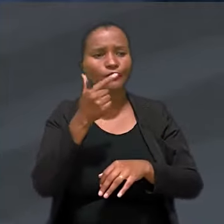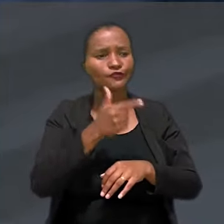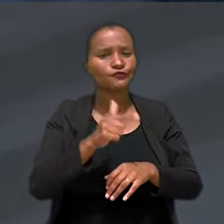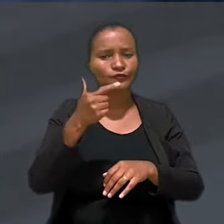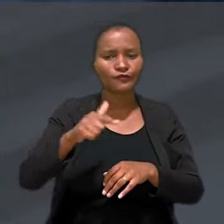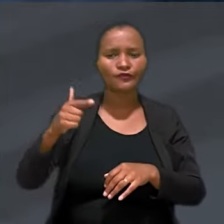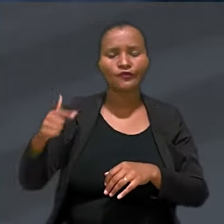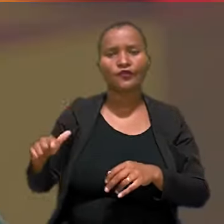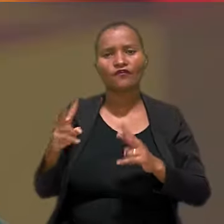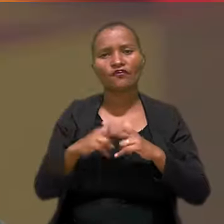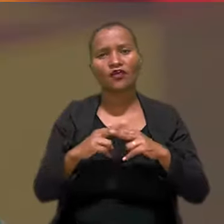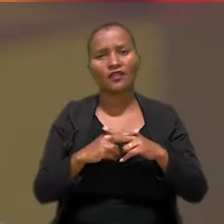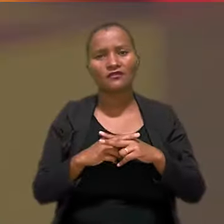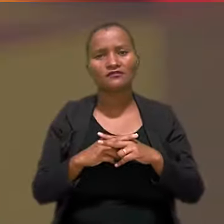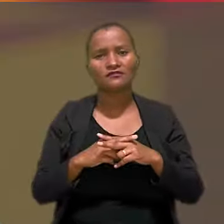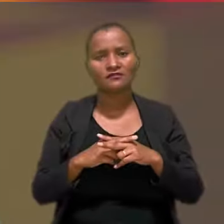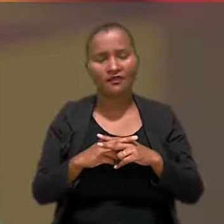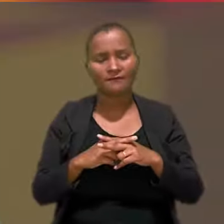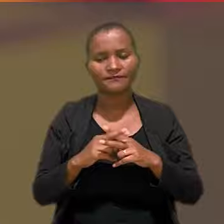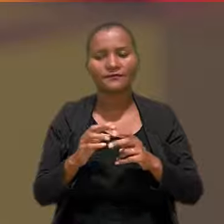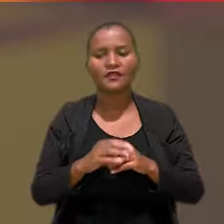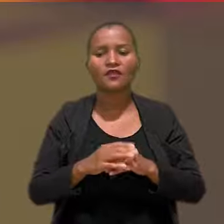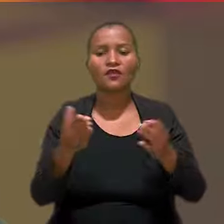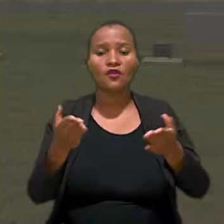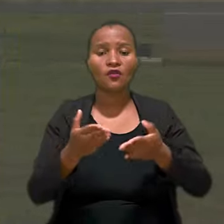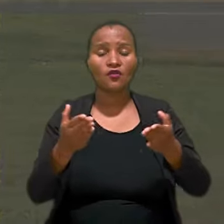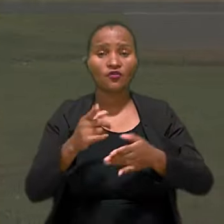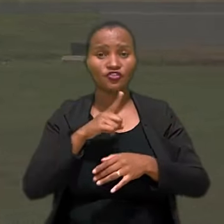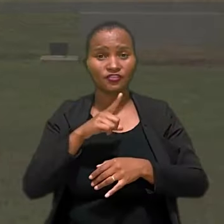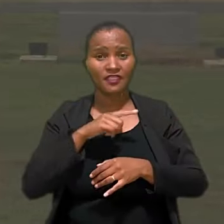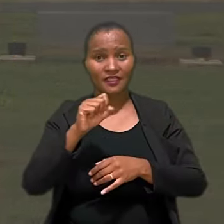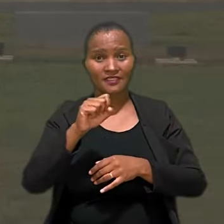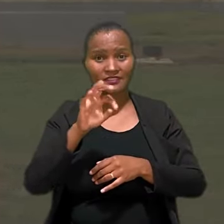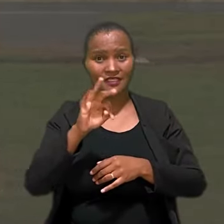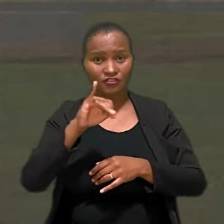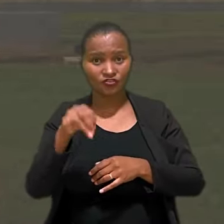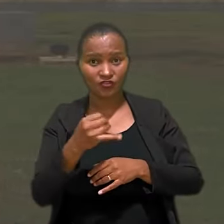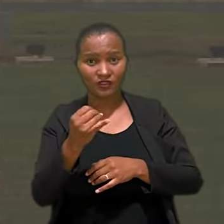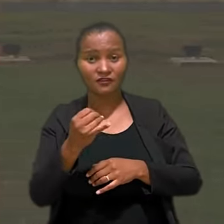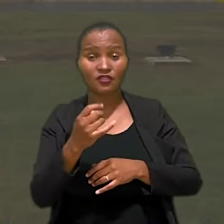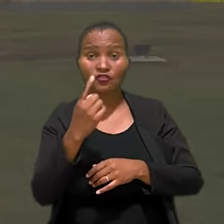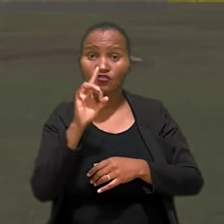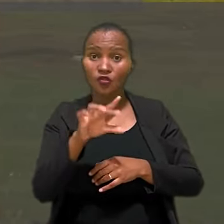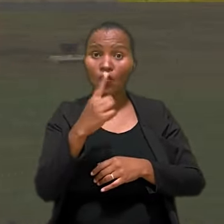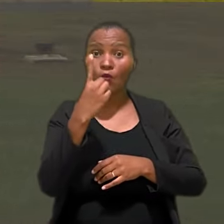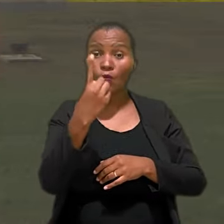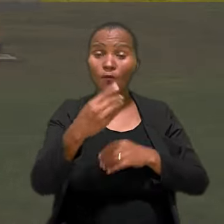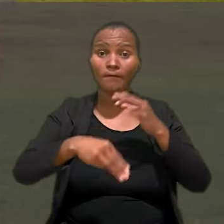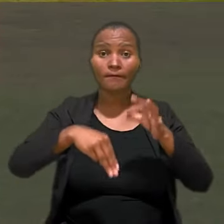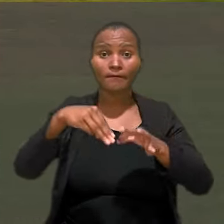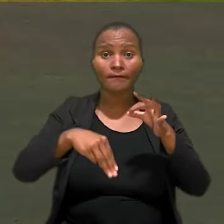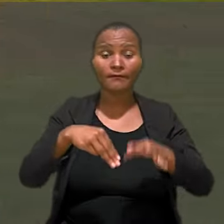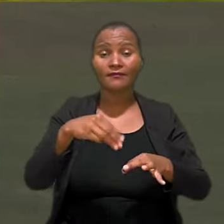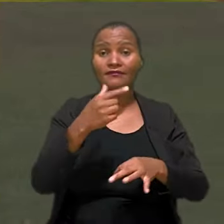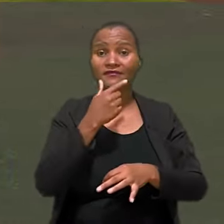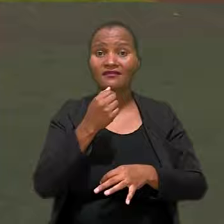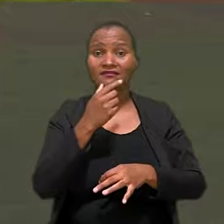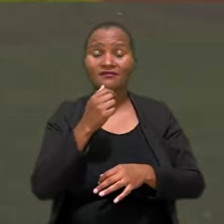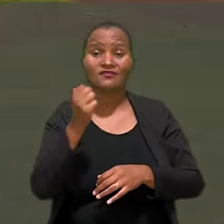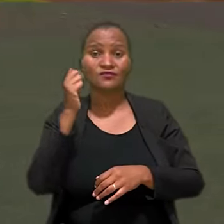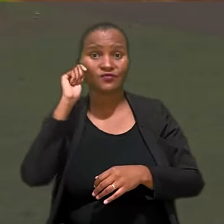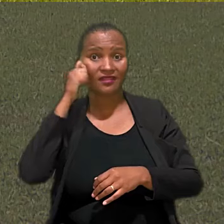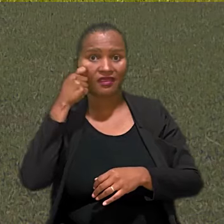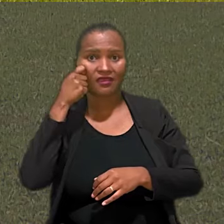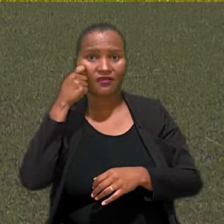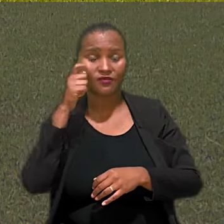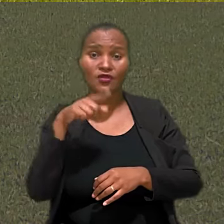se colocar como um não reprodutor de violências. A gente tem hoje no STJ apenas um ministro